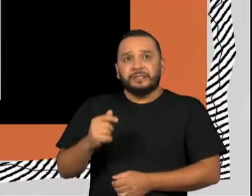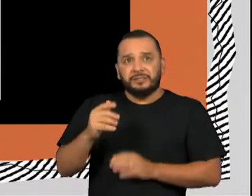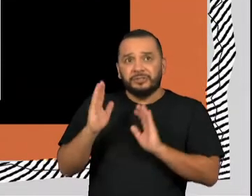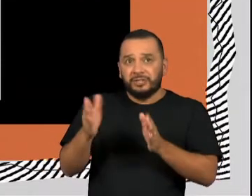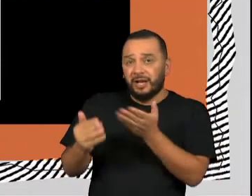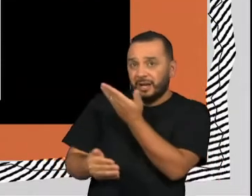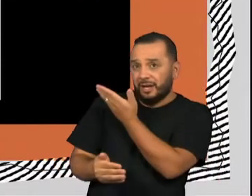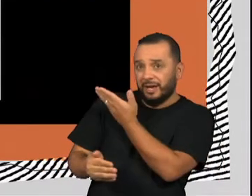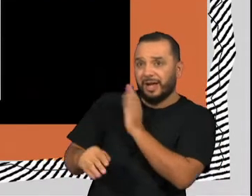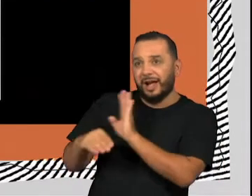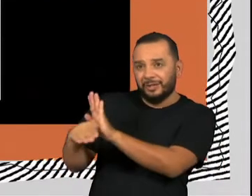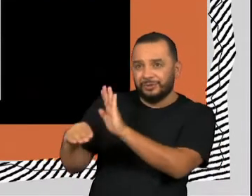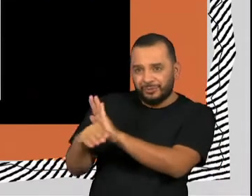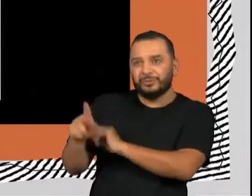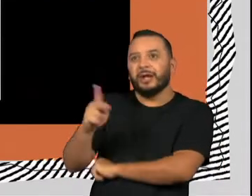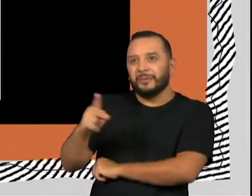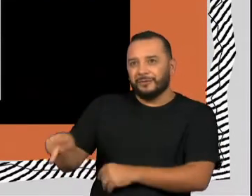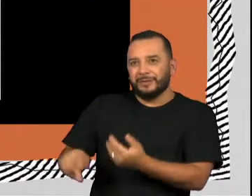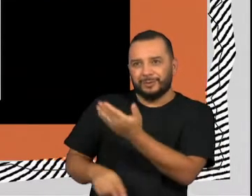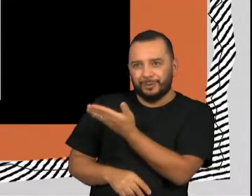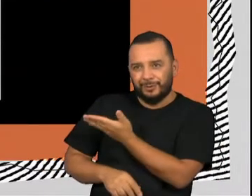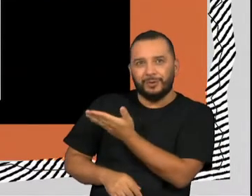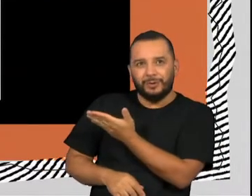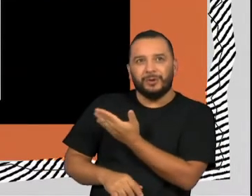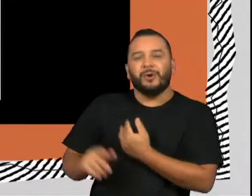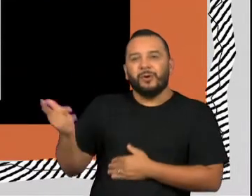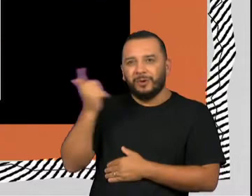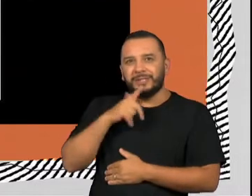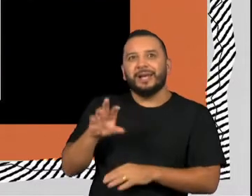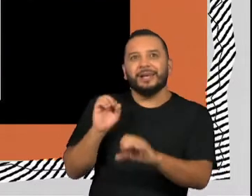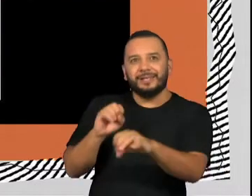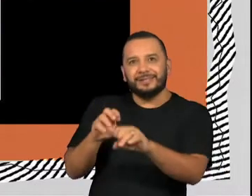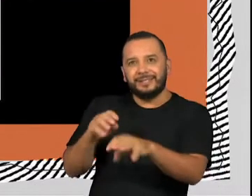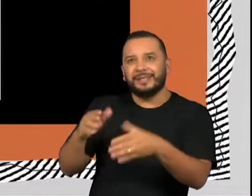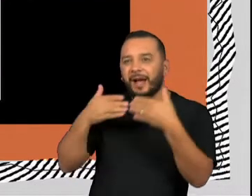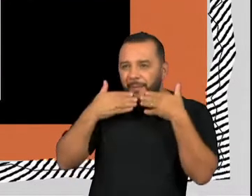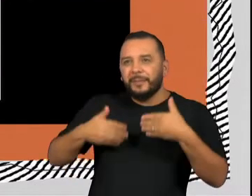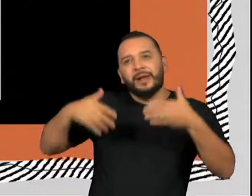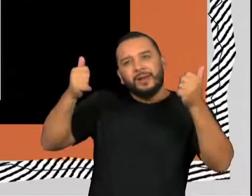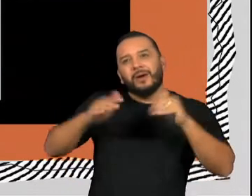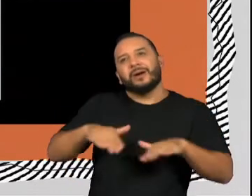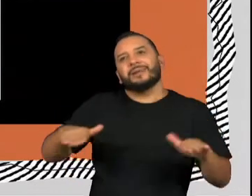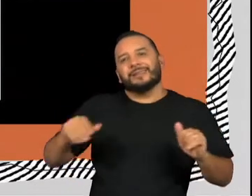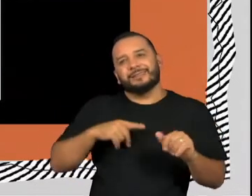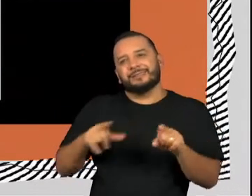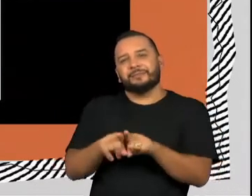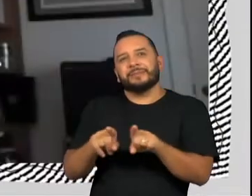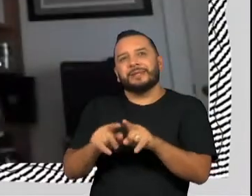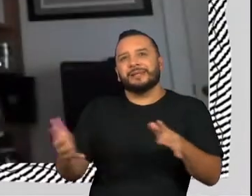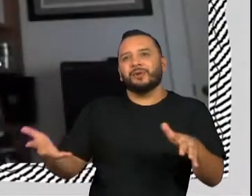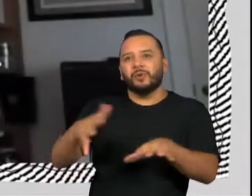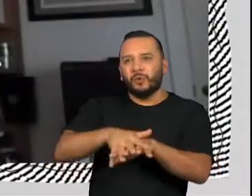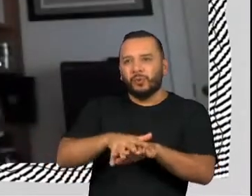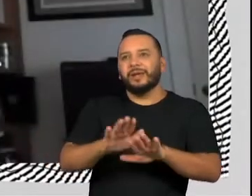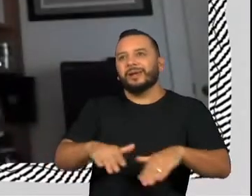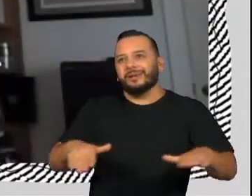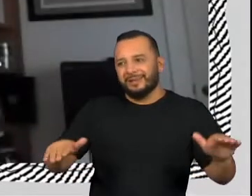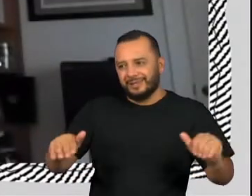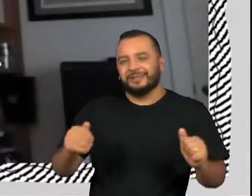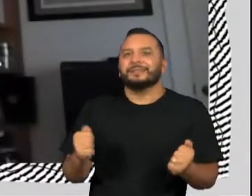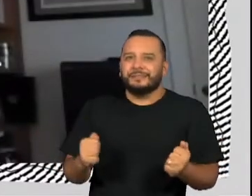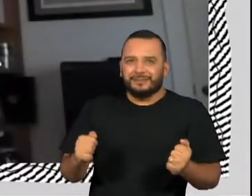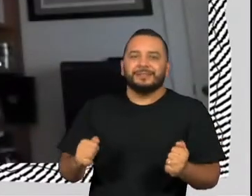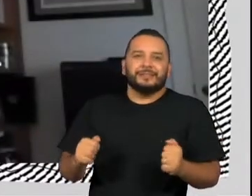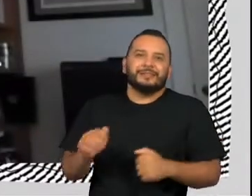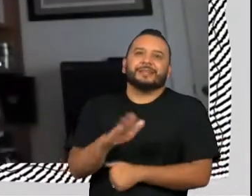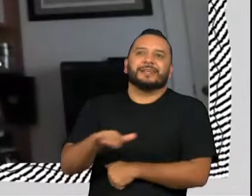entende, você consegue educar bem melhor essa criança, incluir essa criança na sala de aula, que aí a criança vai